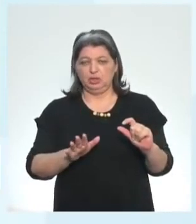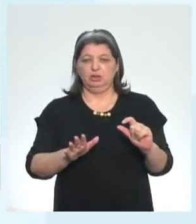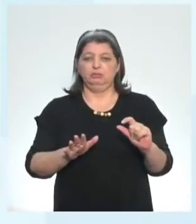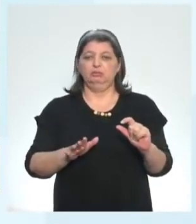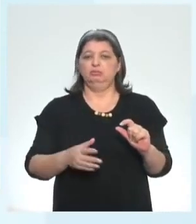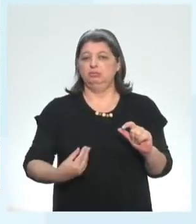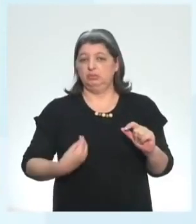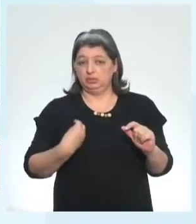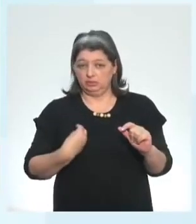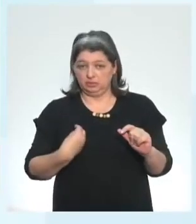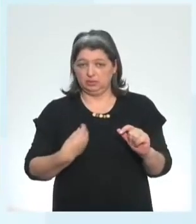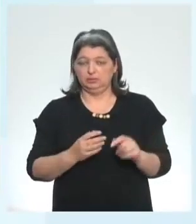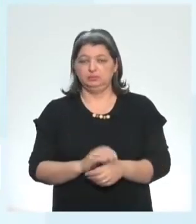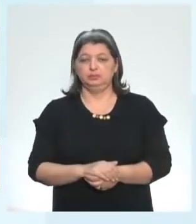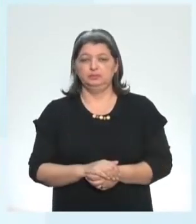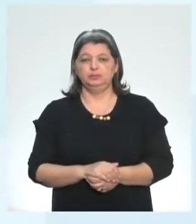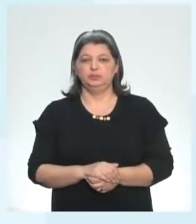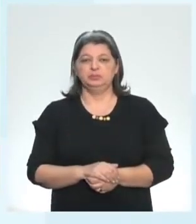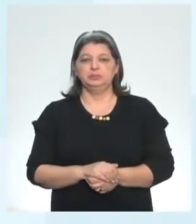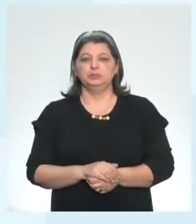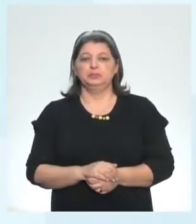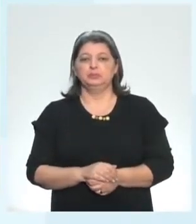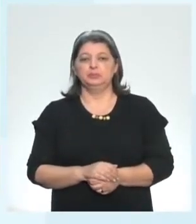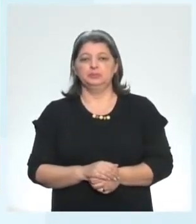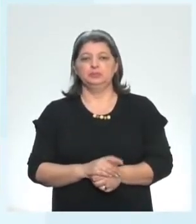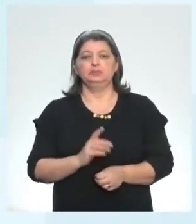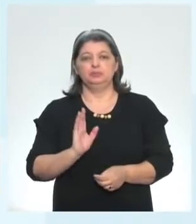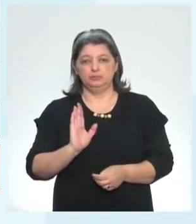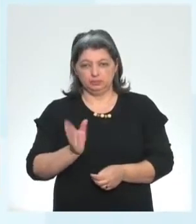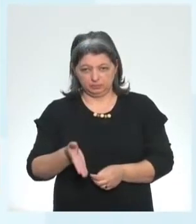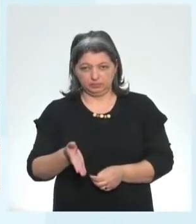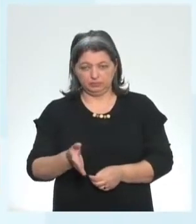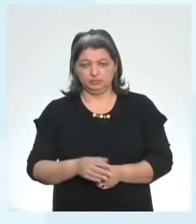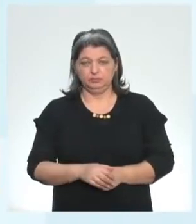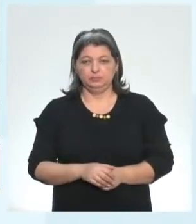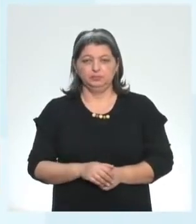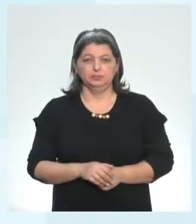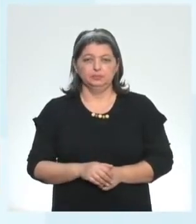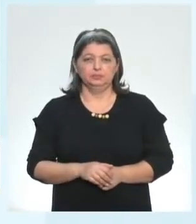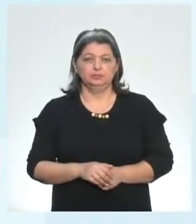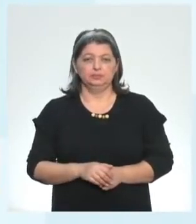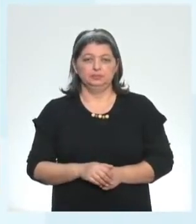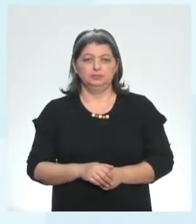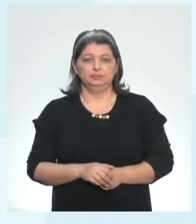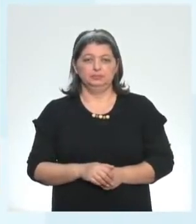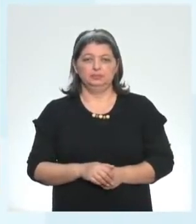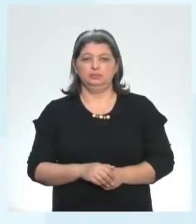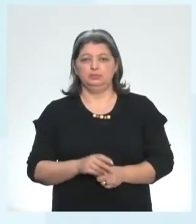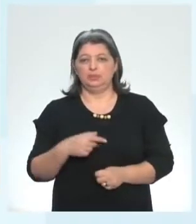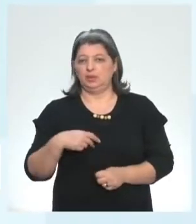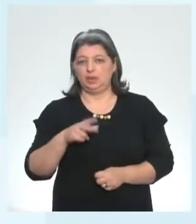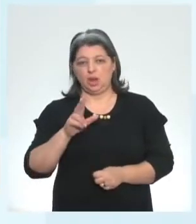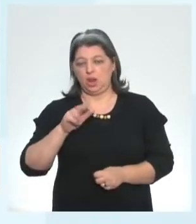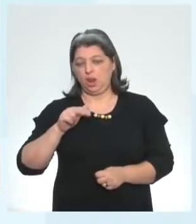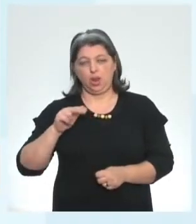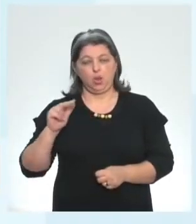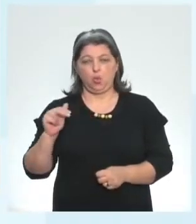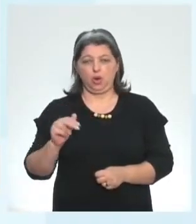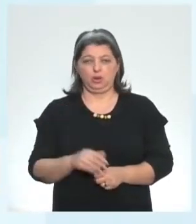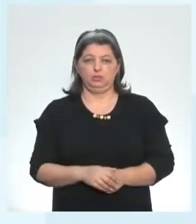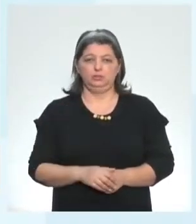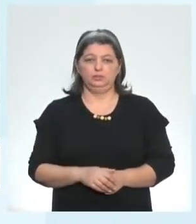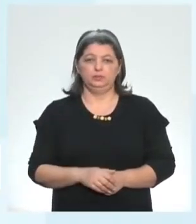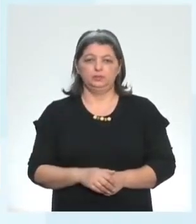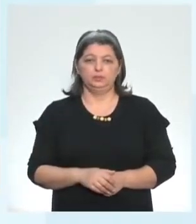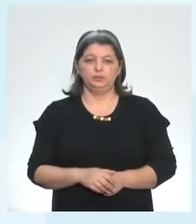already já que eu vou usar em sentenças afirmativas never que significa nunca até o momento e o